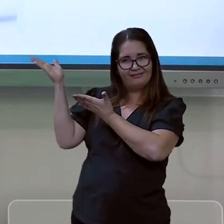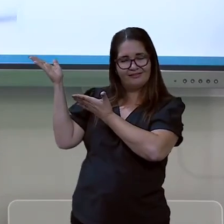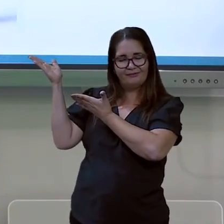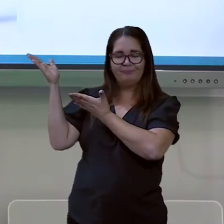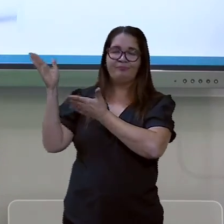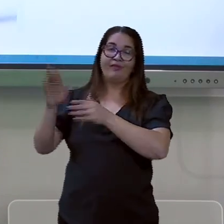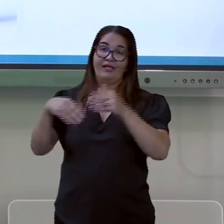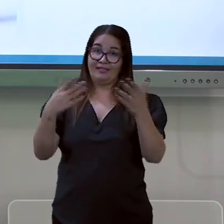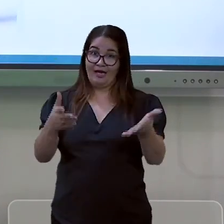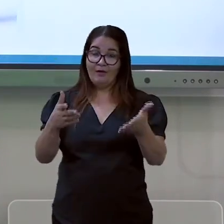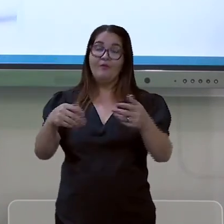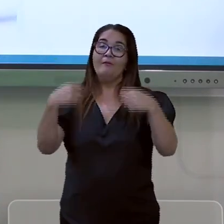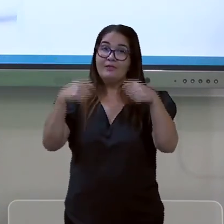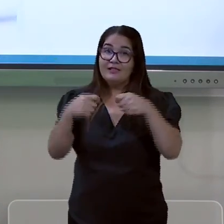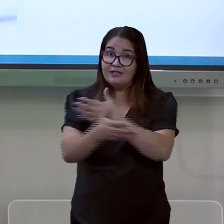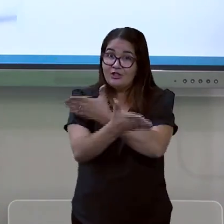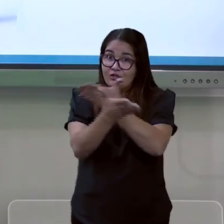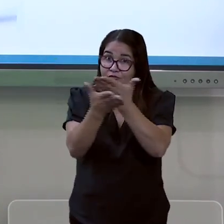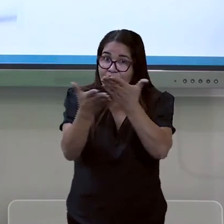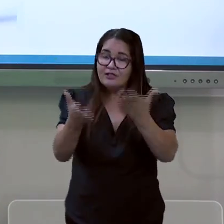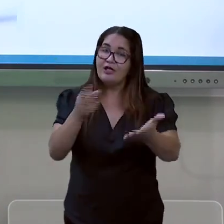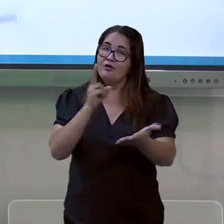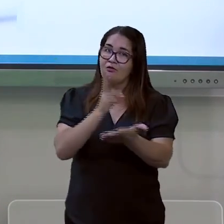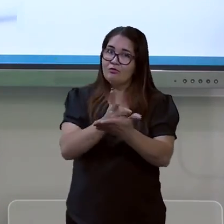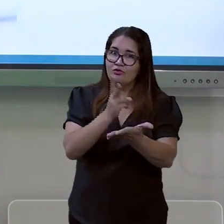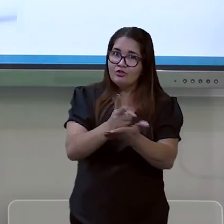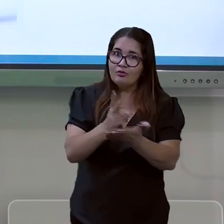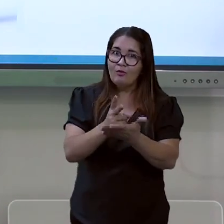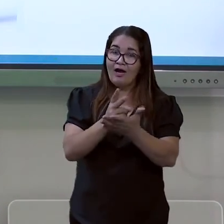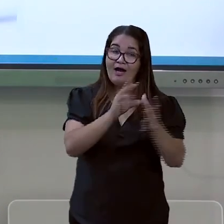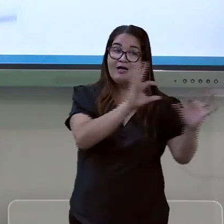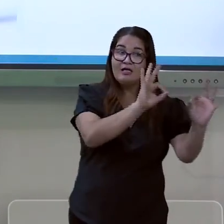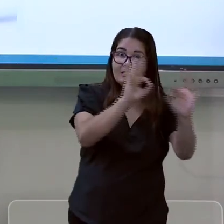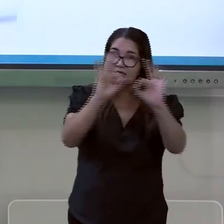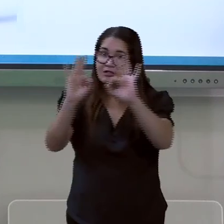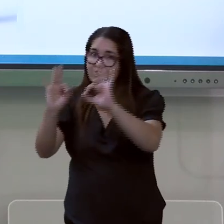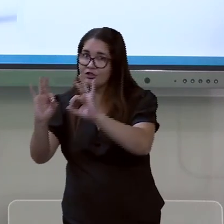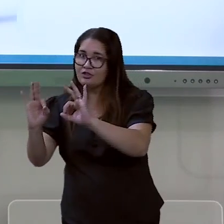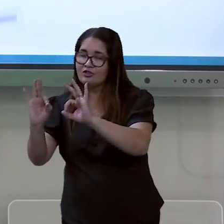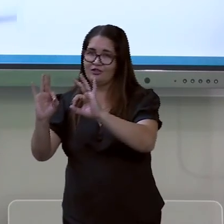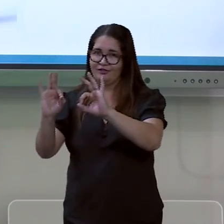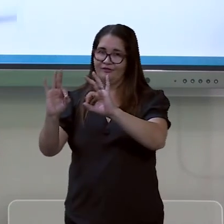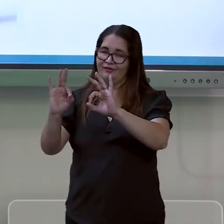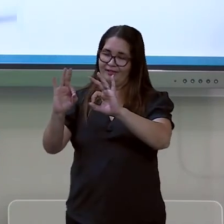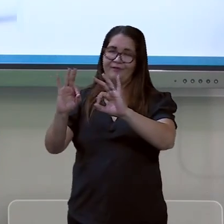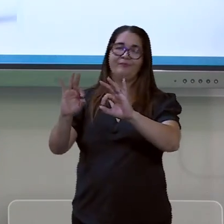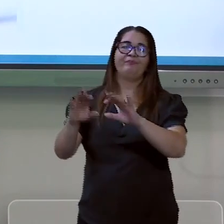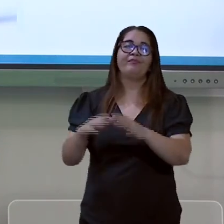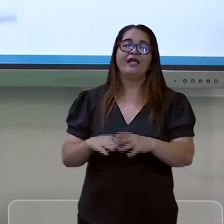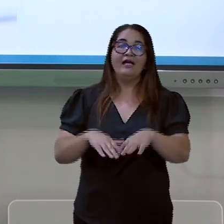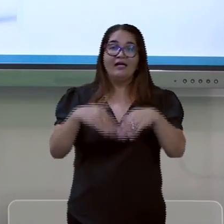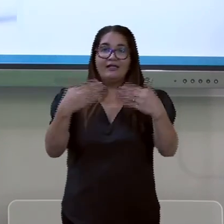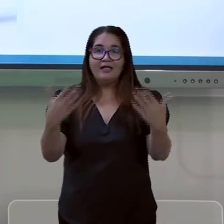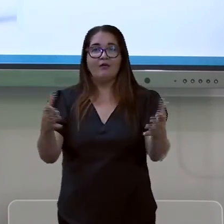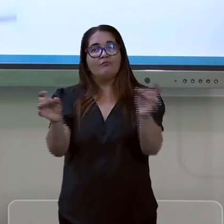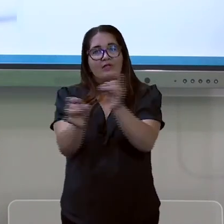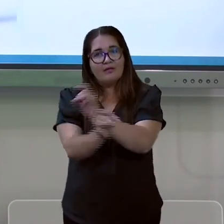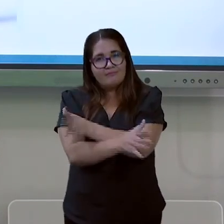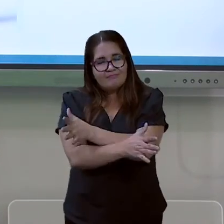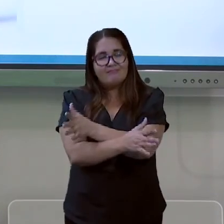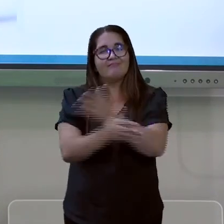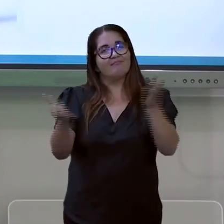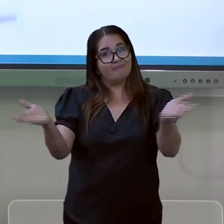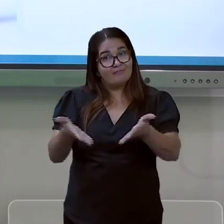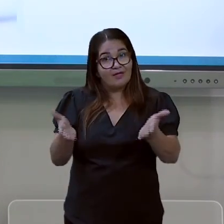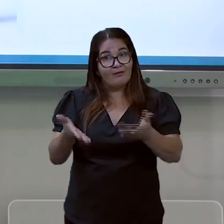não perder nada das nossas aulas sequenciais. Pois bem, pessoal, essa foi a nossa aula de